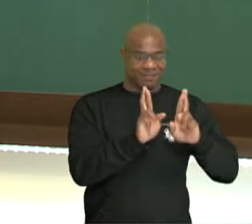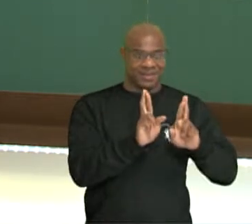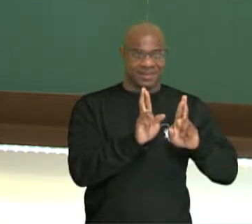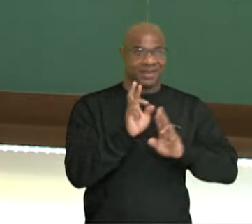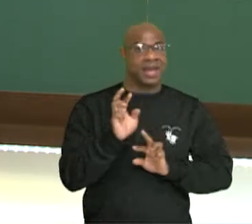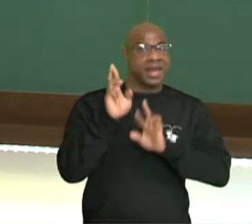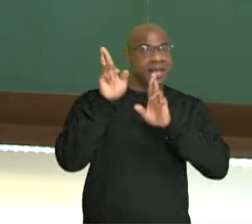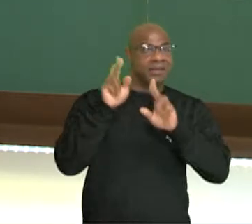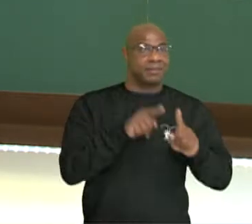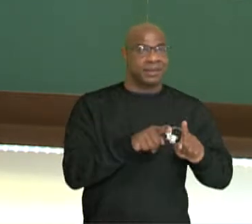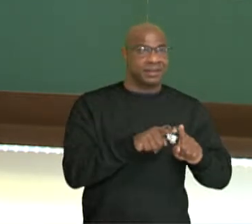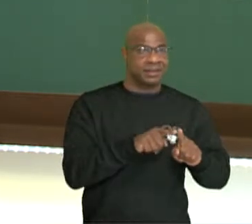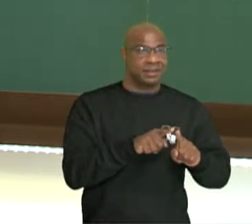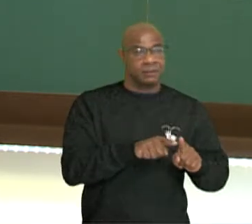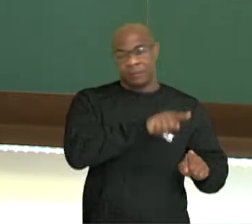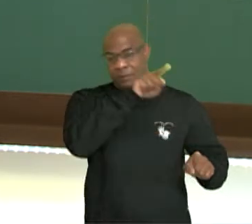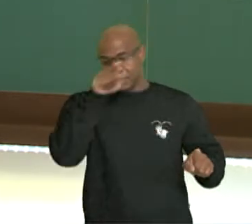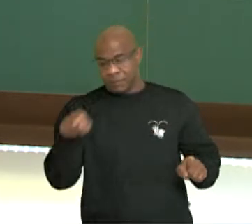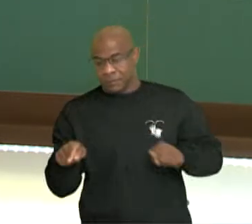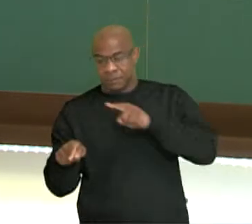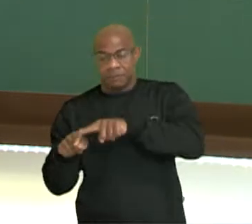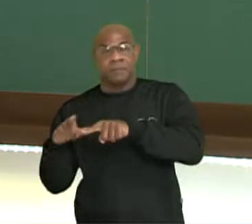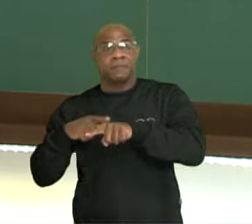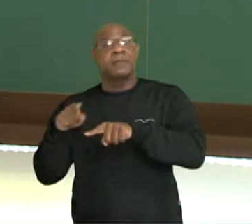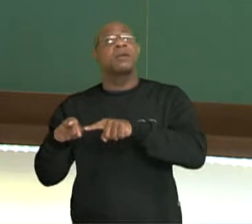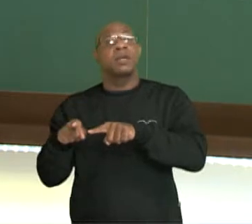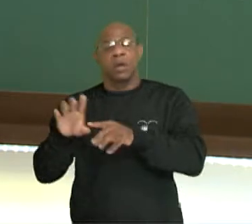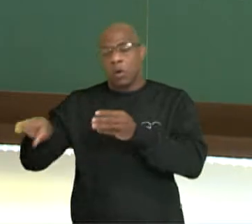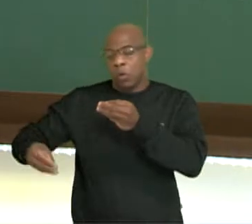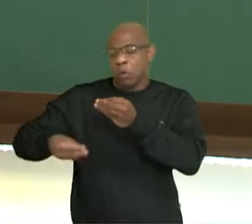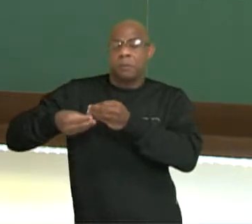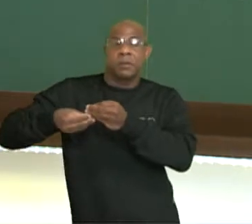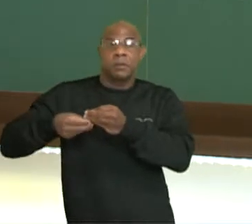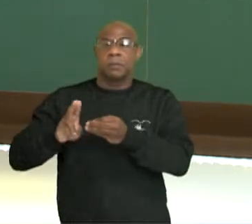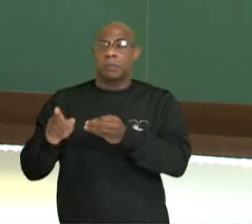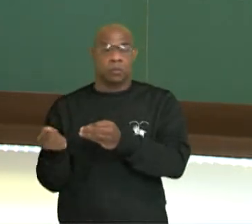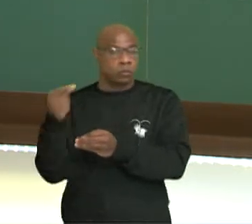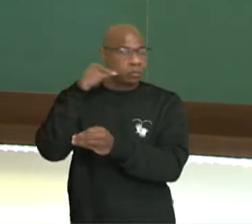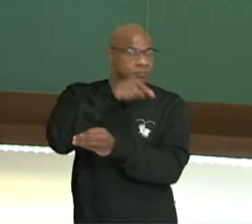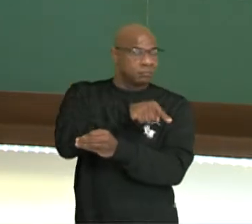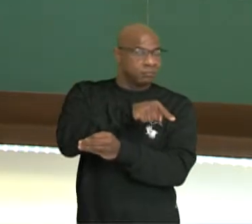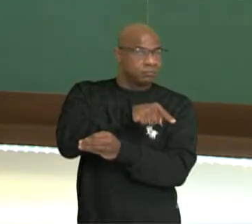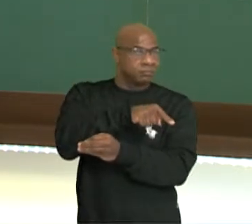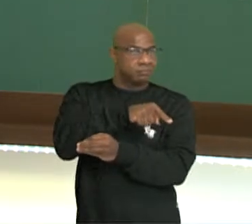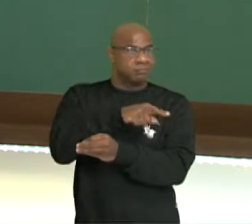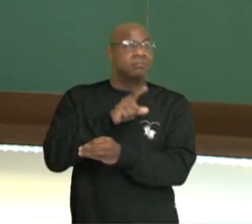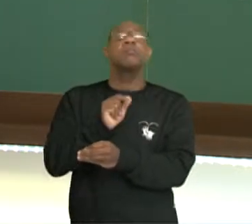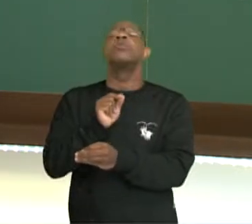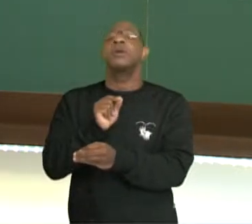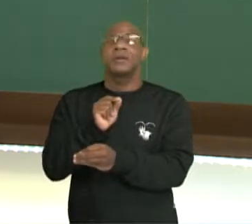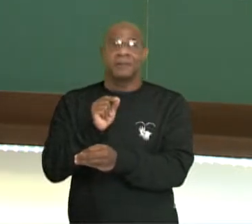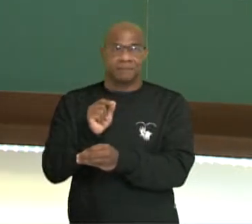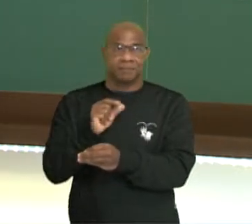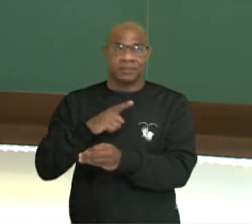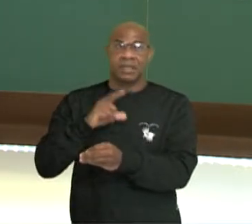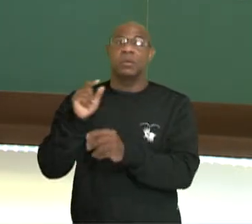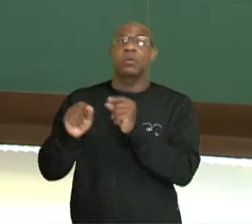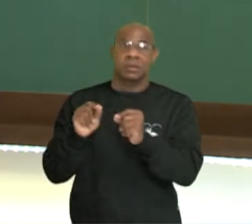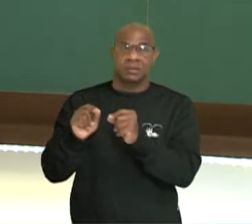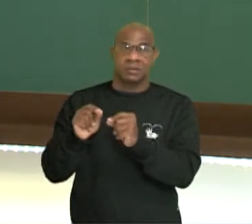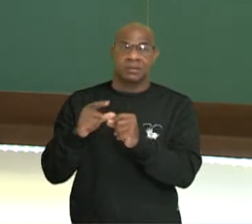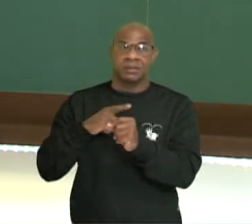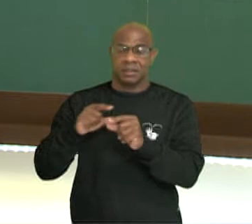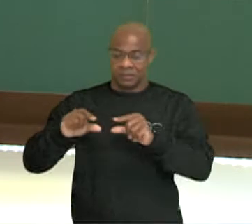E na subordinada, eu tenho um complemento para esse nome. Daí eu tenho o quê? Uma